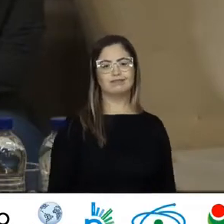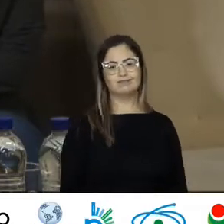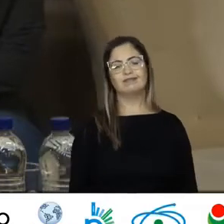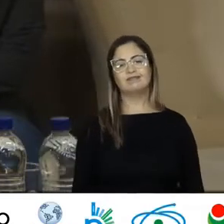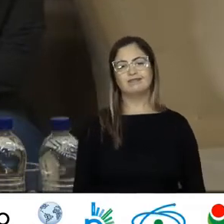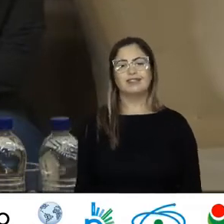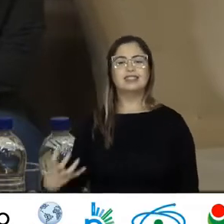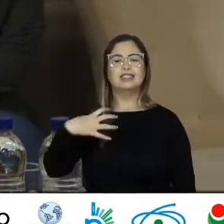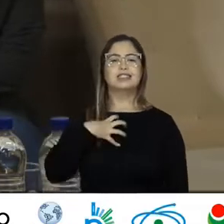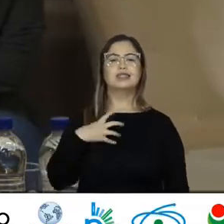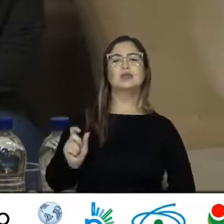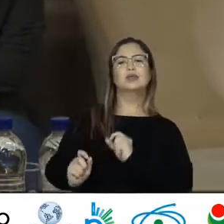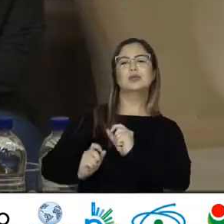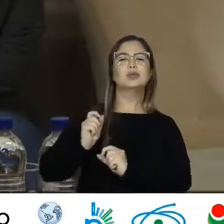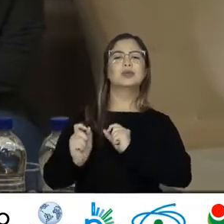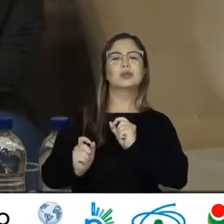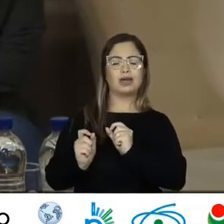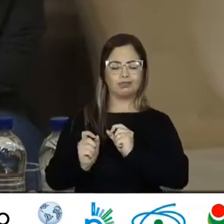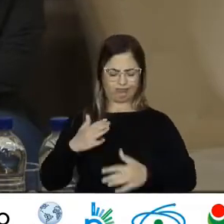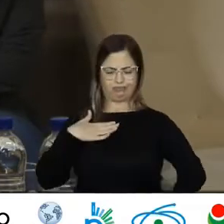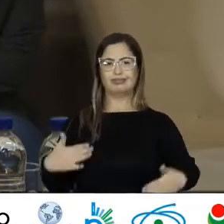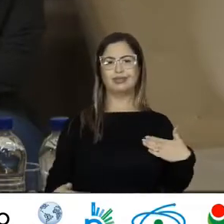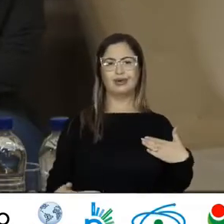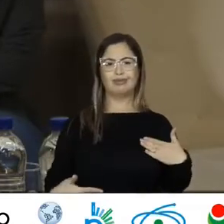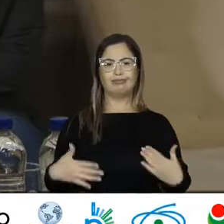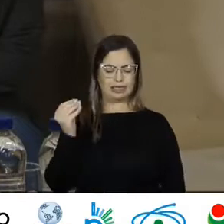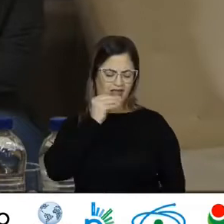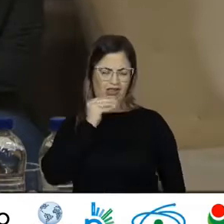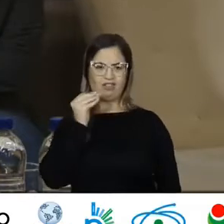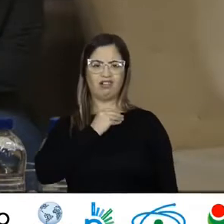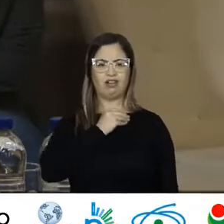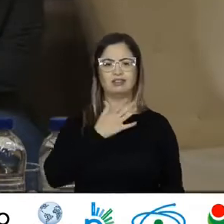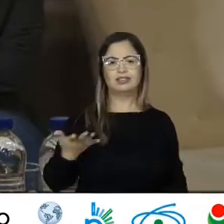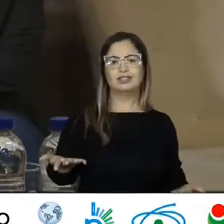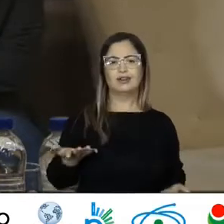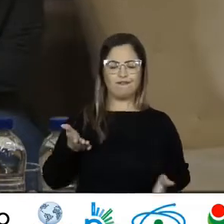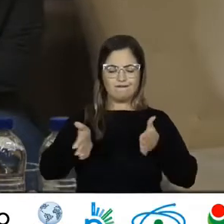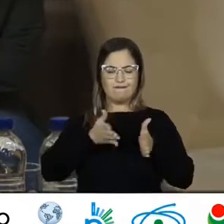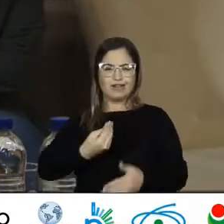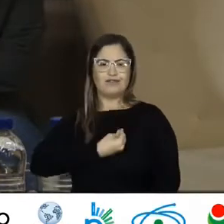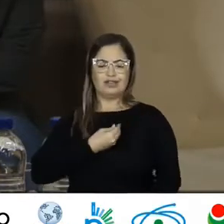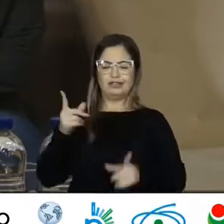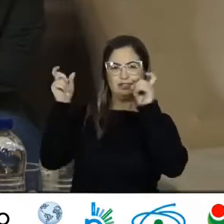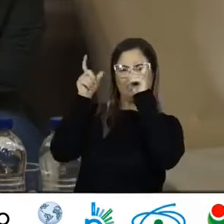Sinto que sou quase Um corpo estranho Nas entranhas Frias Frias Das marés